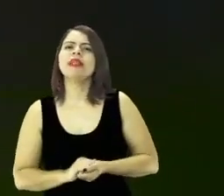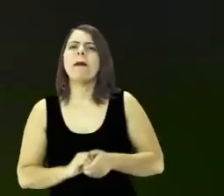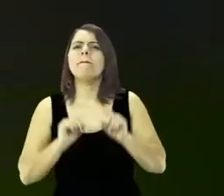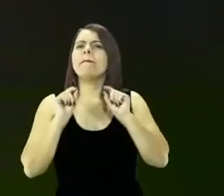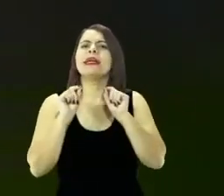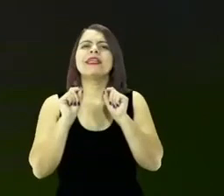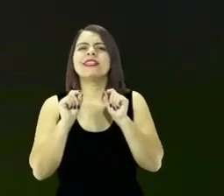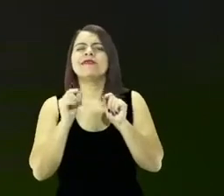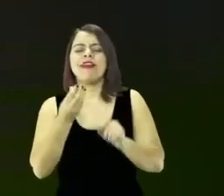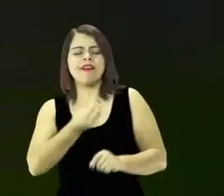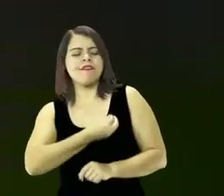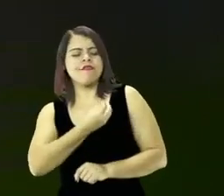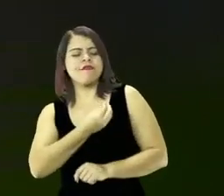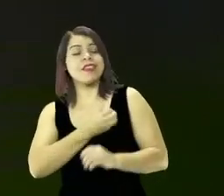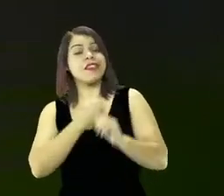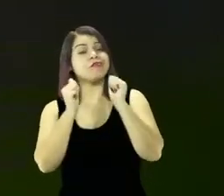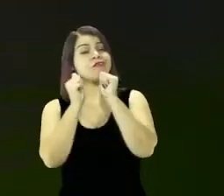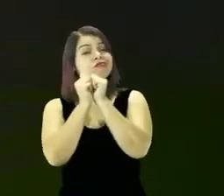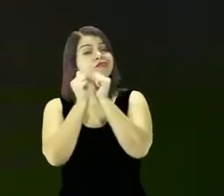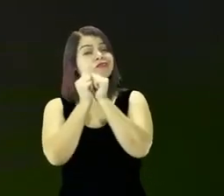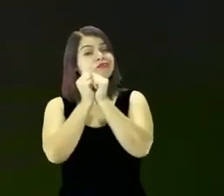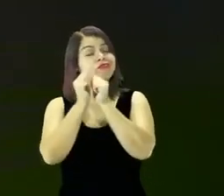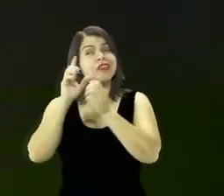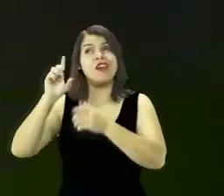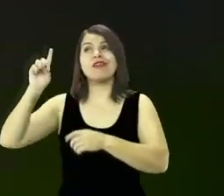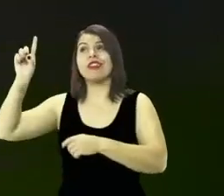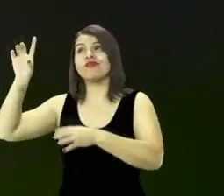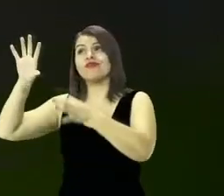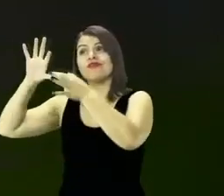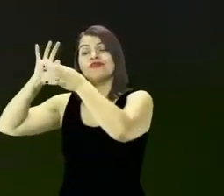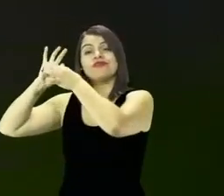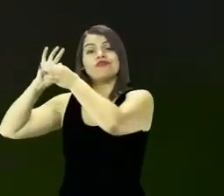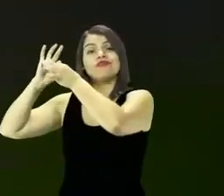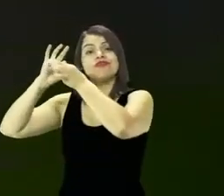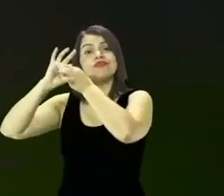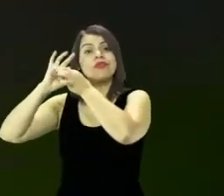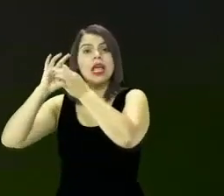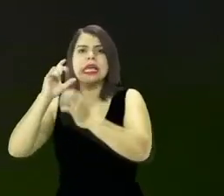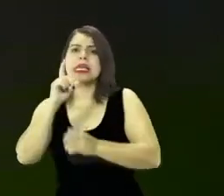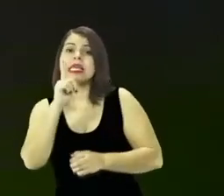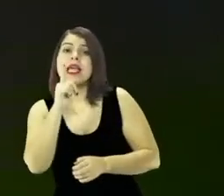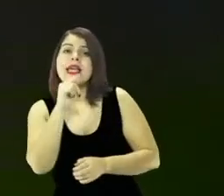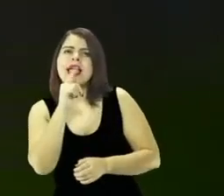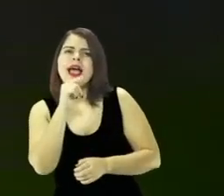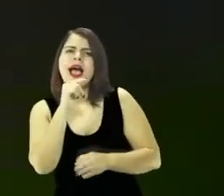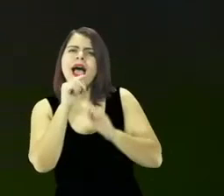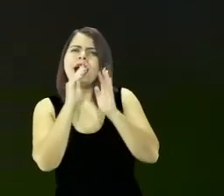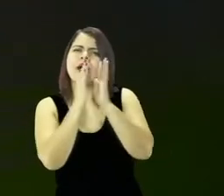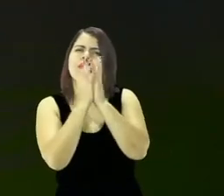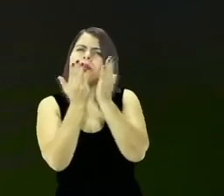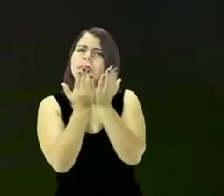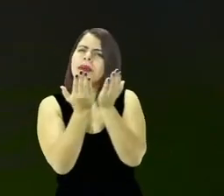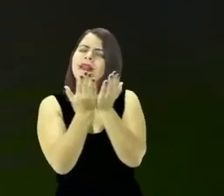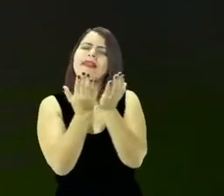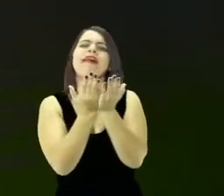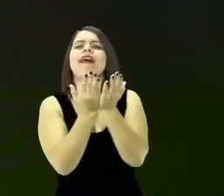nasça para Deus ele passe a viver para Deus ele seja reconectado com Deus e a água é o símbolo da palavra porque a palavra de Deus é o próprio Deus